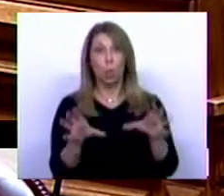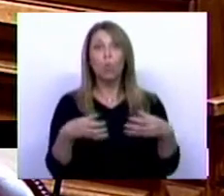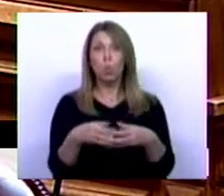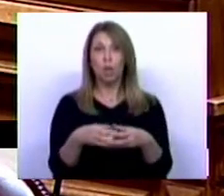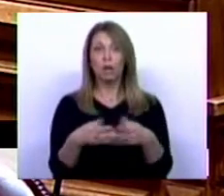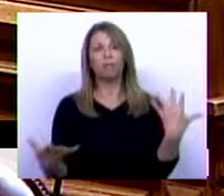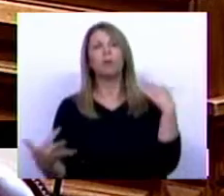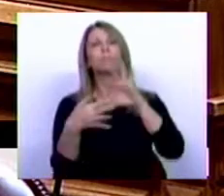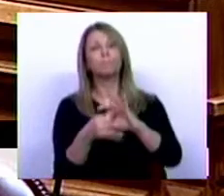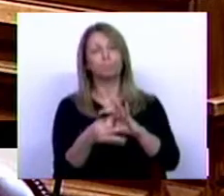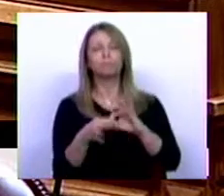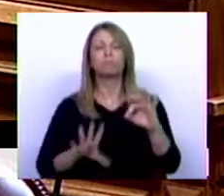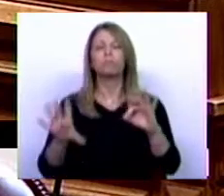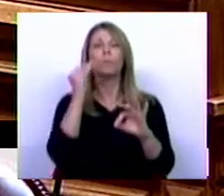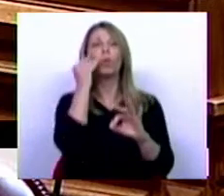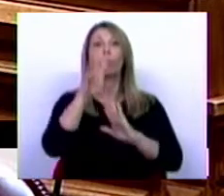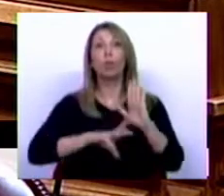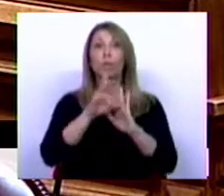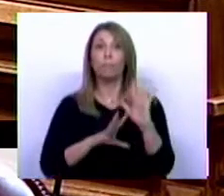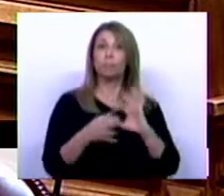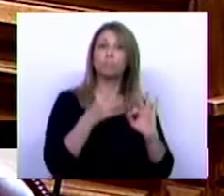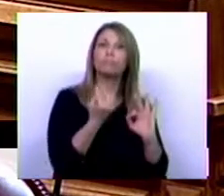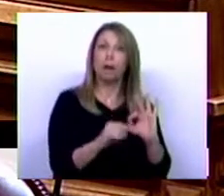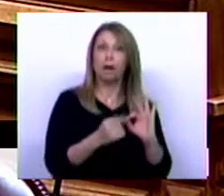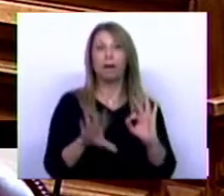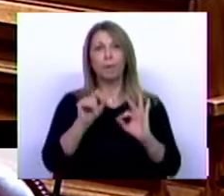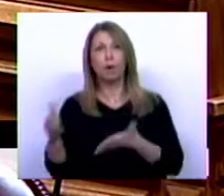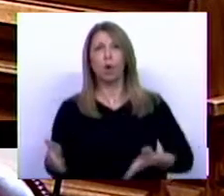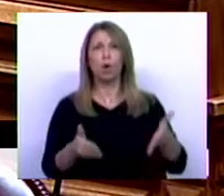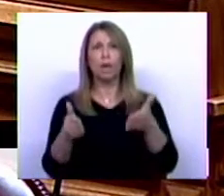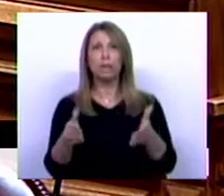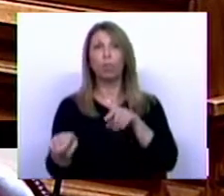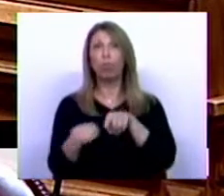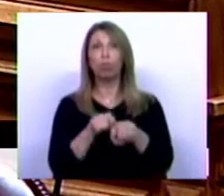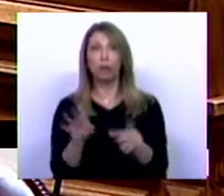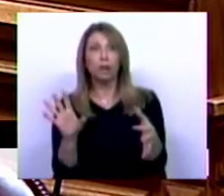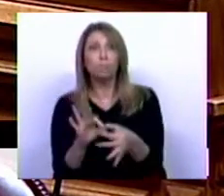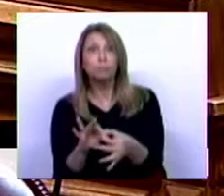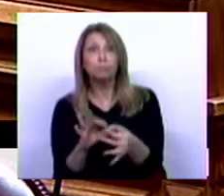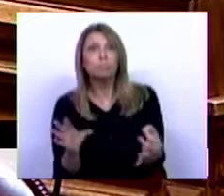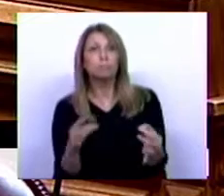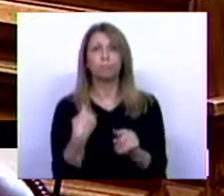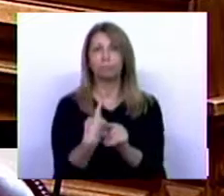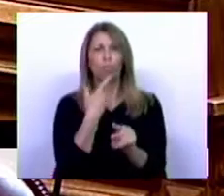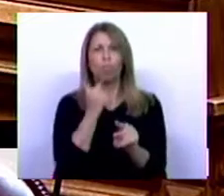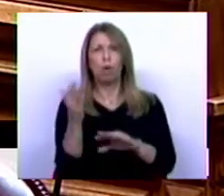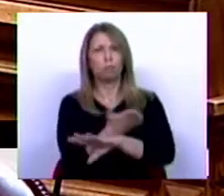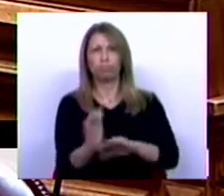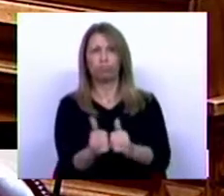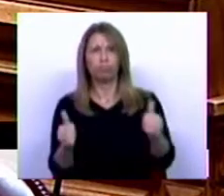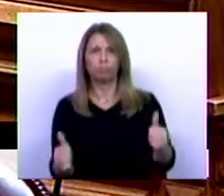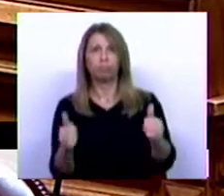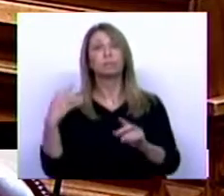associada ao modo como ela se encontra regulamentada, mas também às orientações políticas a esse respeito. não podendo, todavia, ser desligada inteiramente